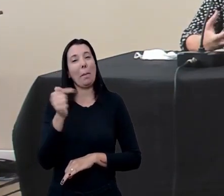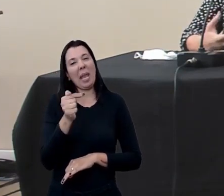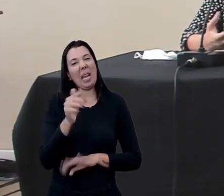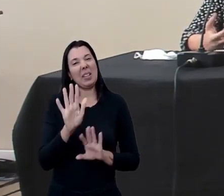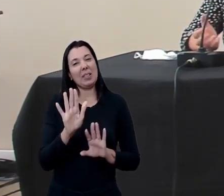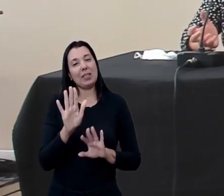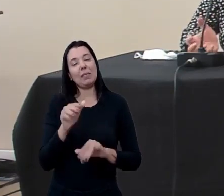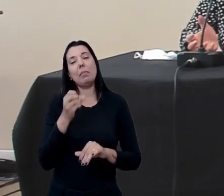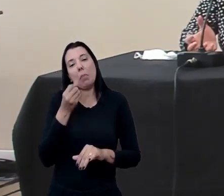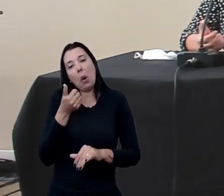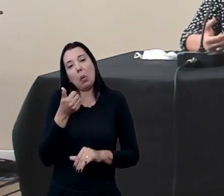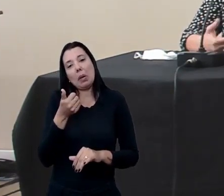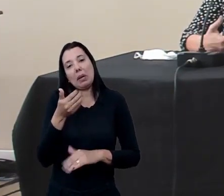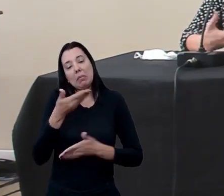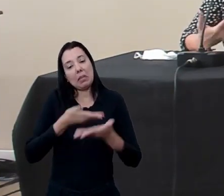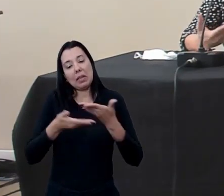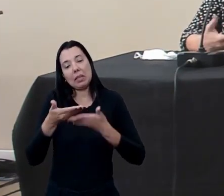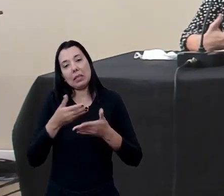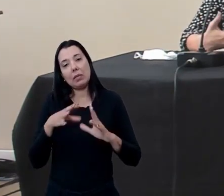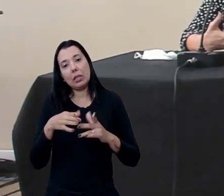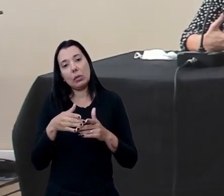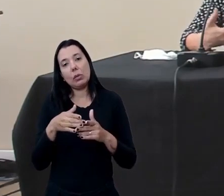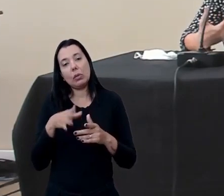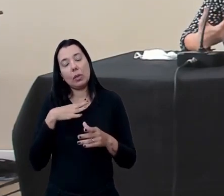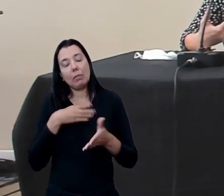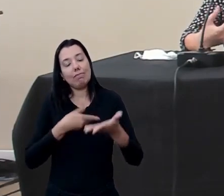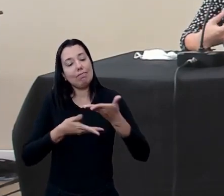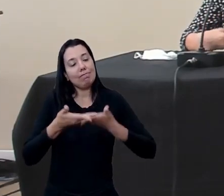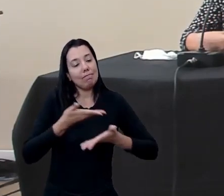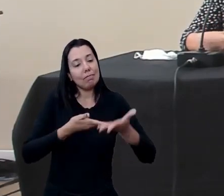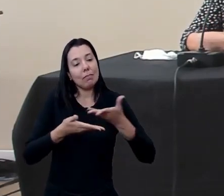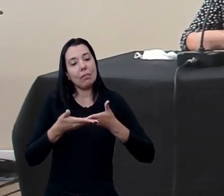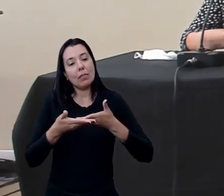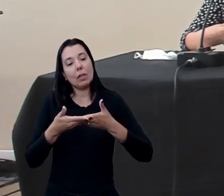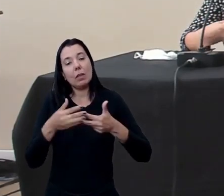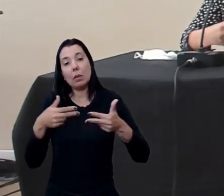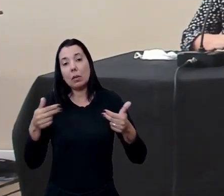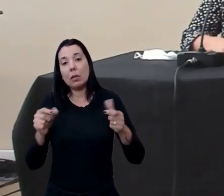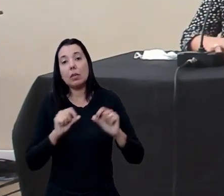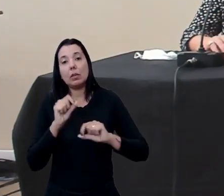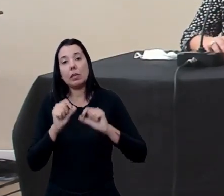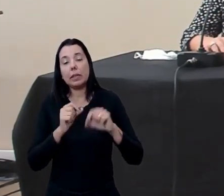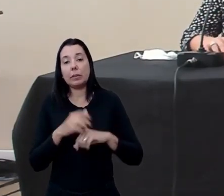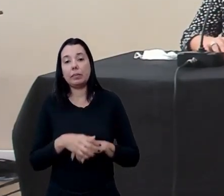boas relações e isso tudo nos interpela de uma forma muito